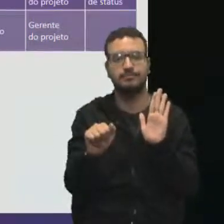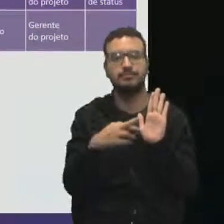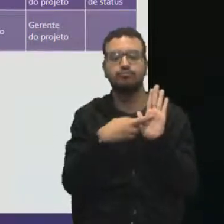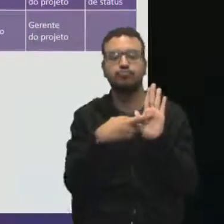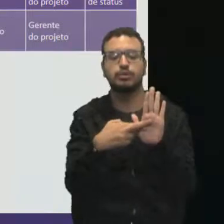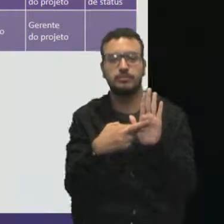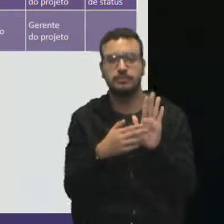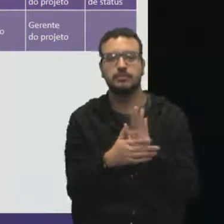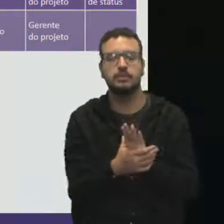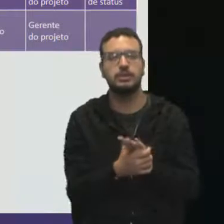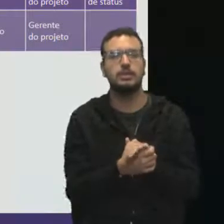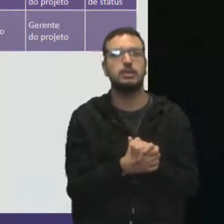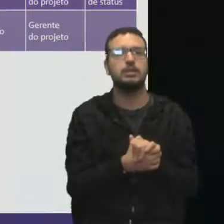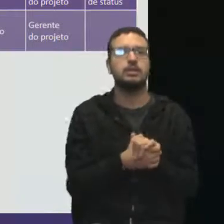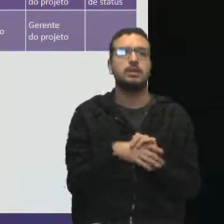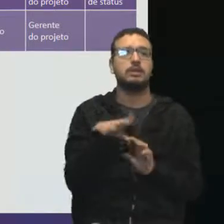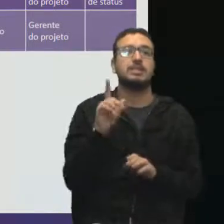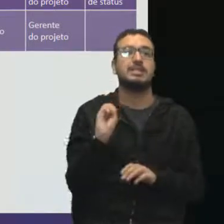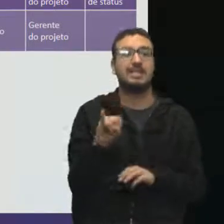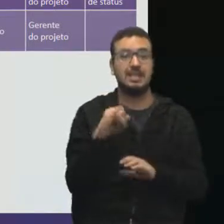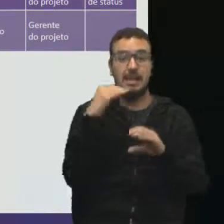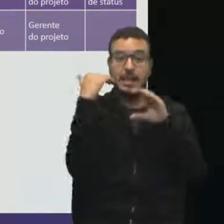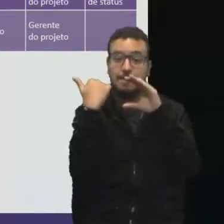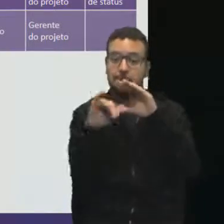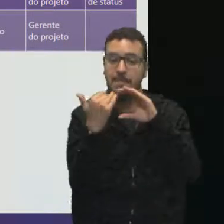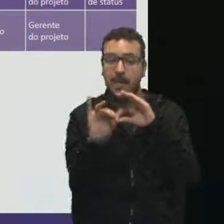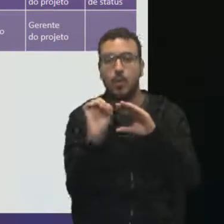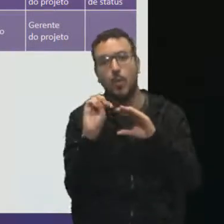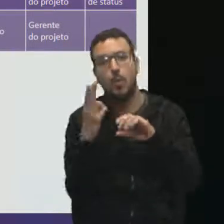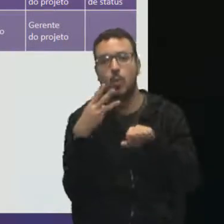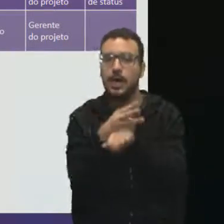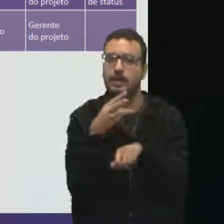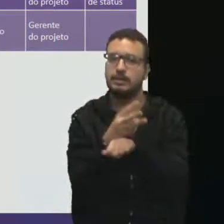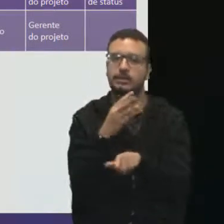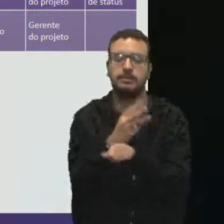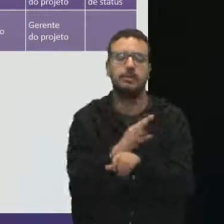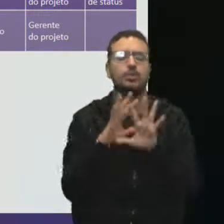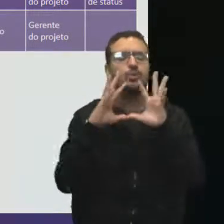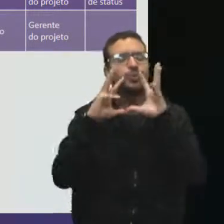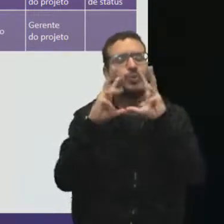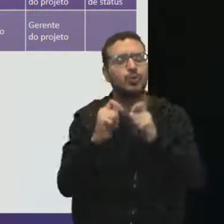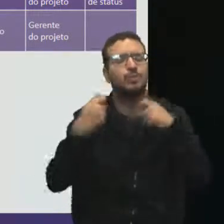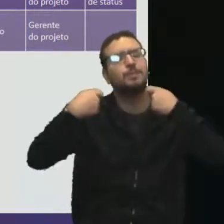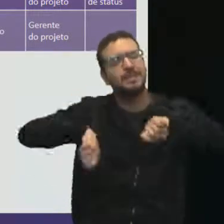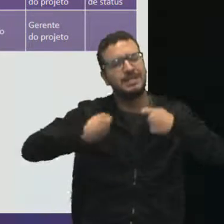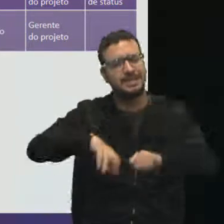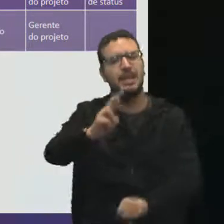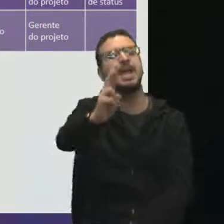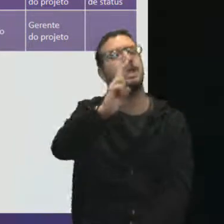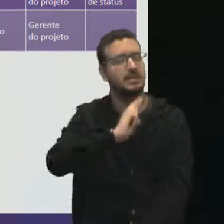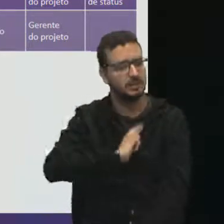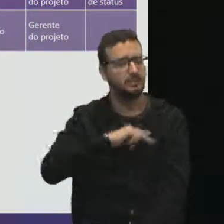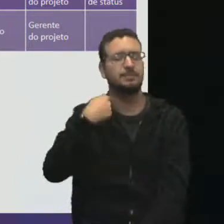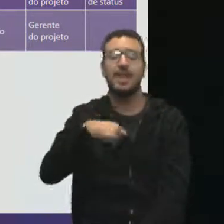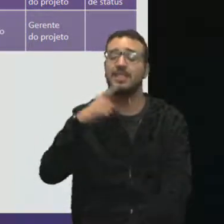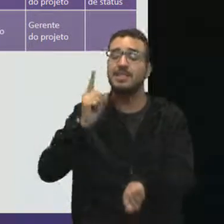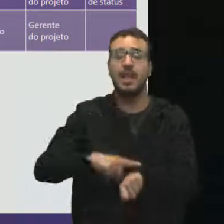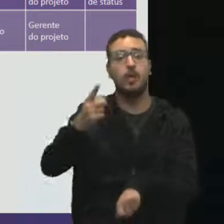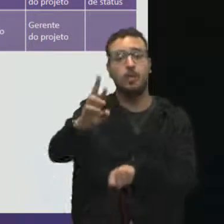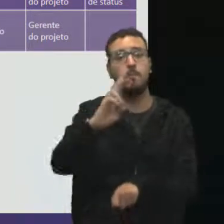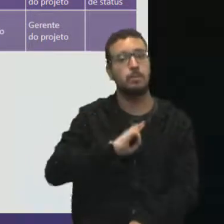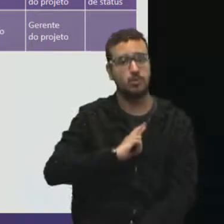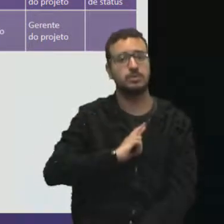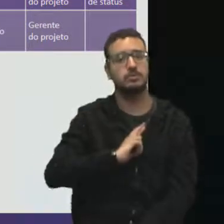Se a entrega for um e-mail ou um WhatsApp, todo o e-mail e o WhatsApp tem que ter resposta. E resposta tem que ser imediata.